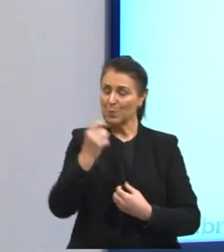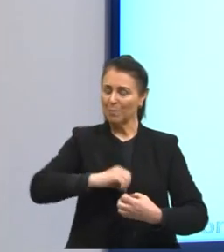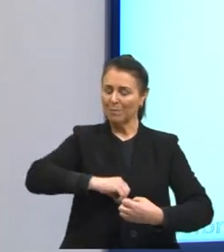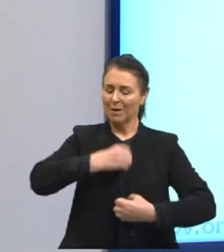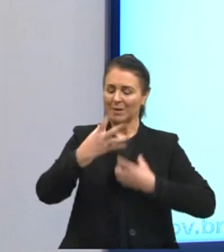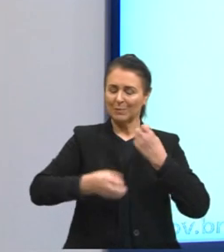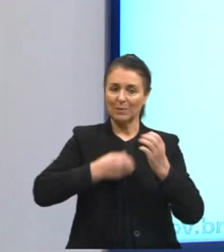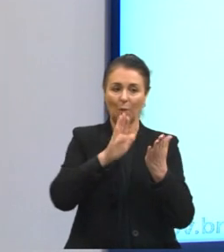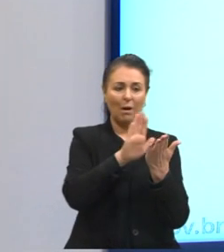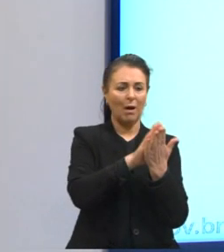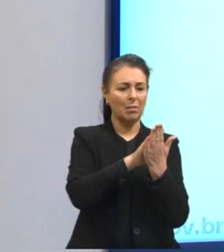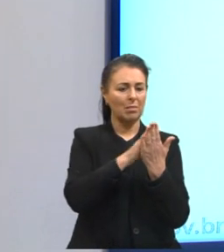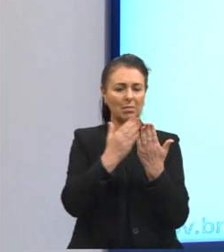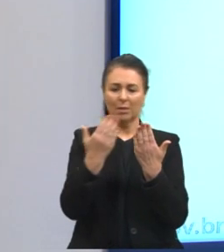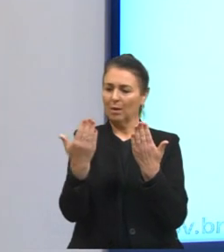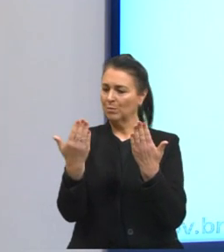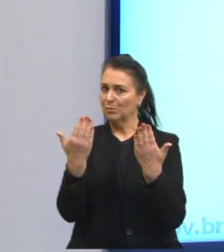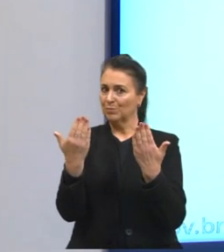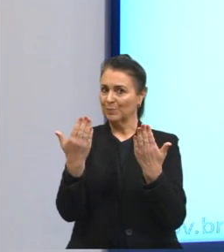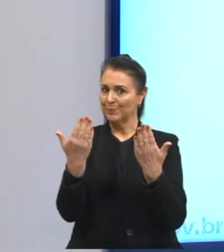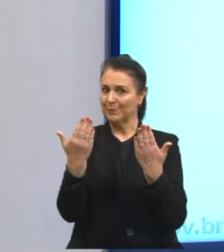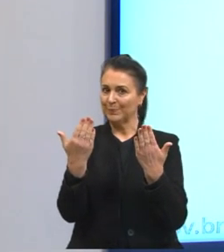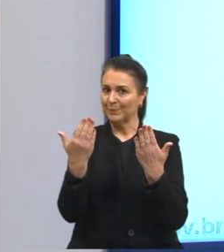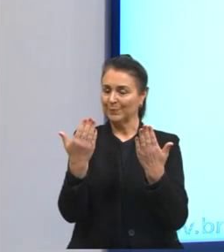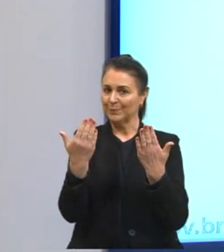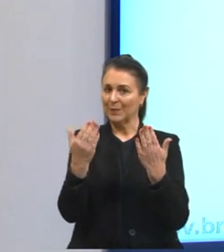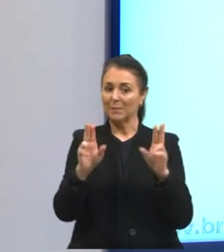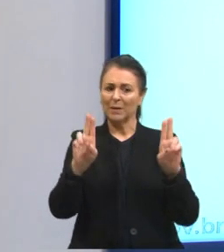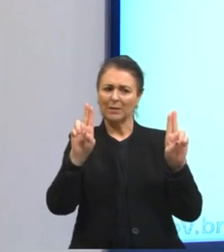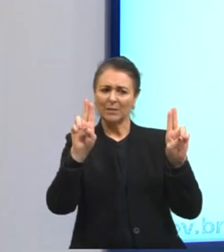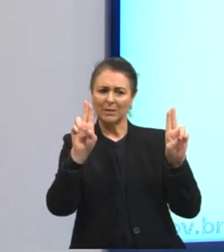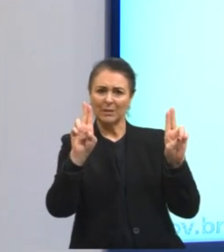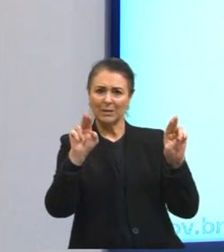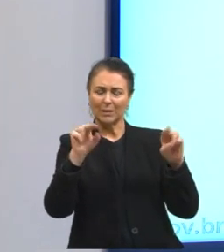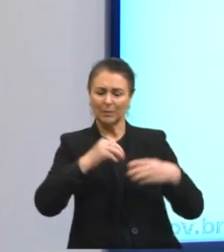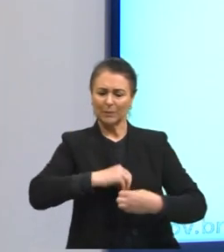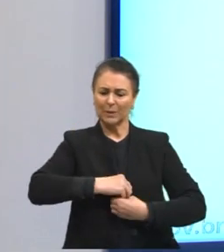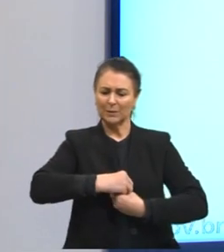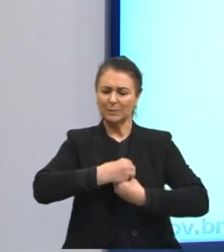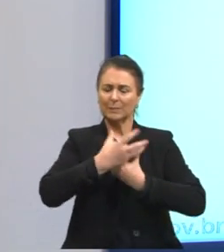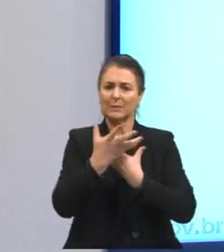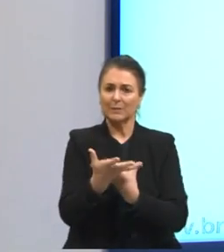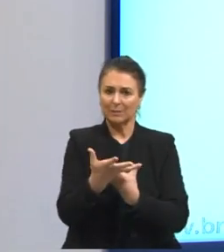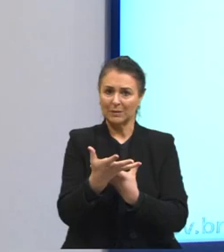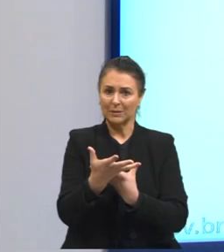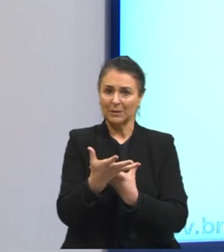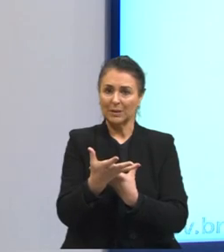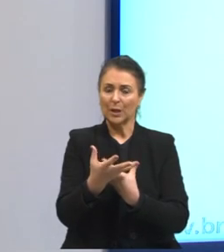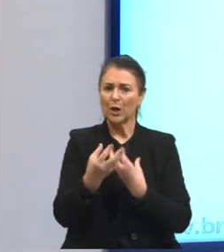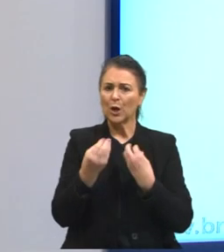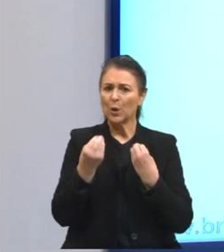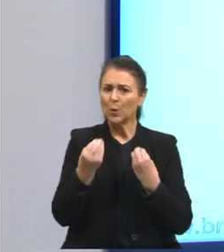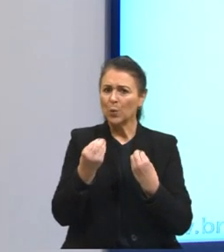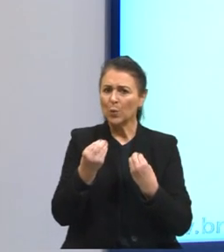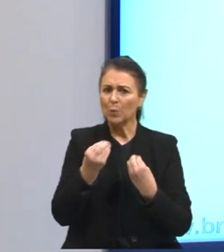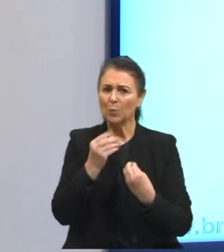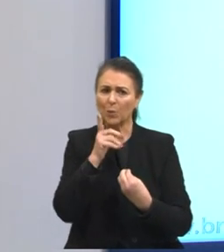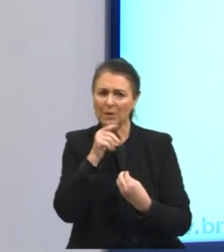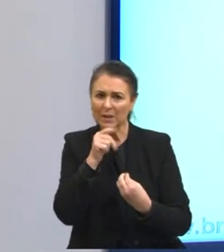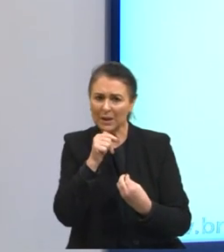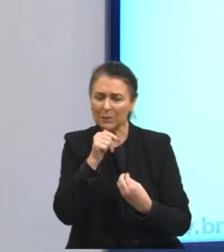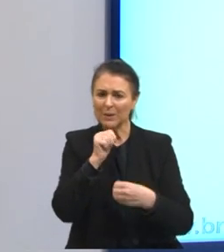analogia estabelecida pela expressão como las águas ou na piedra.